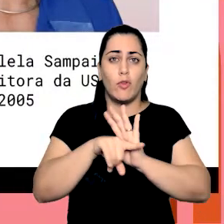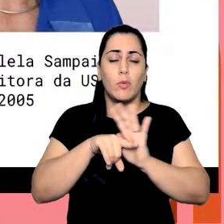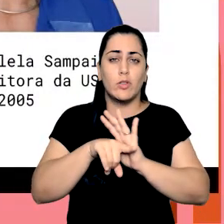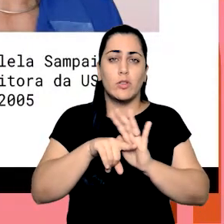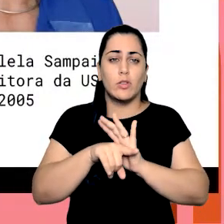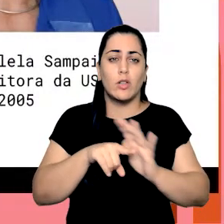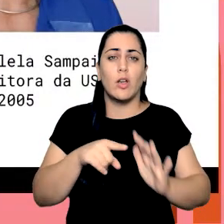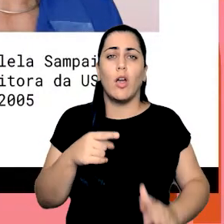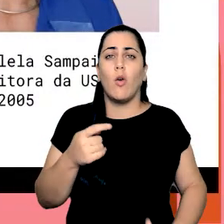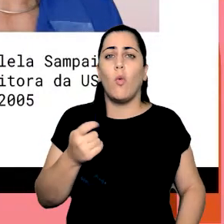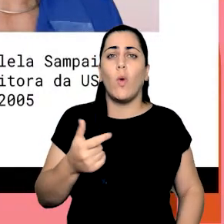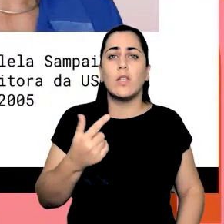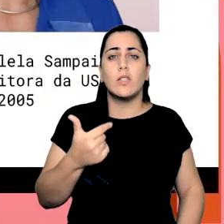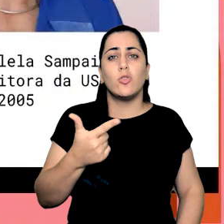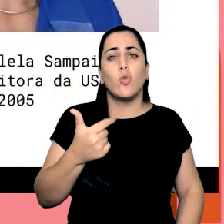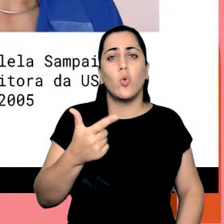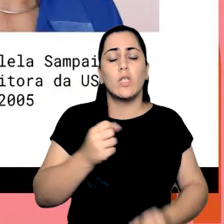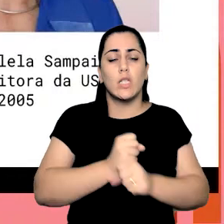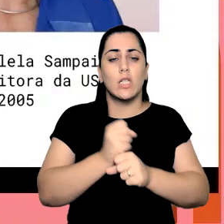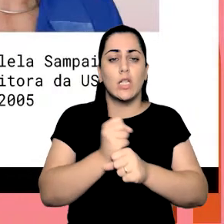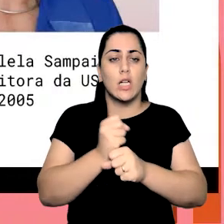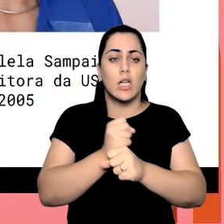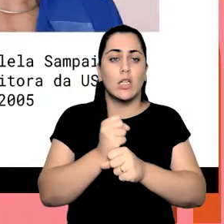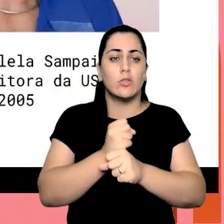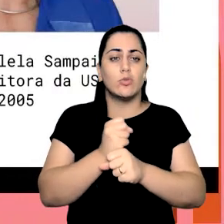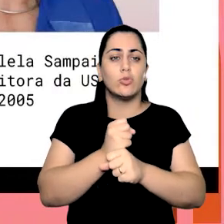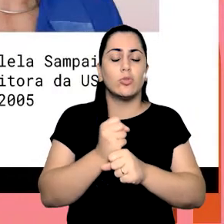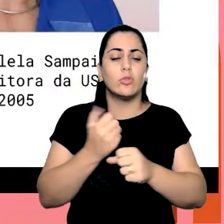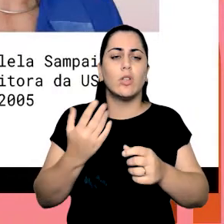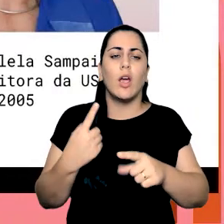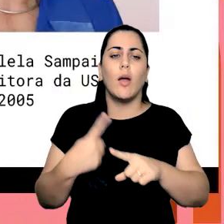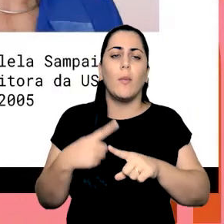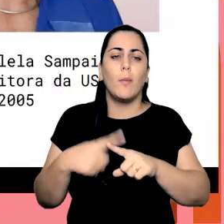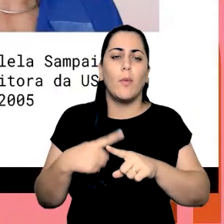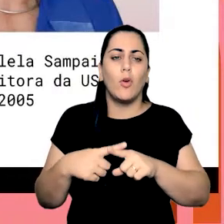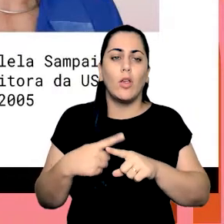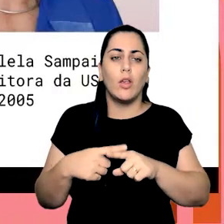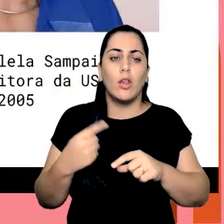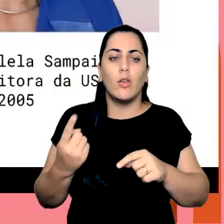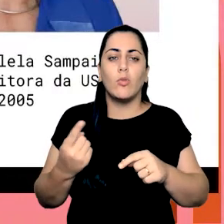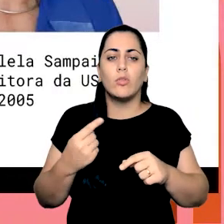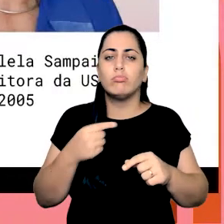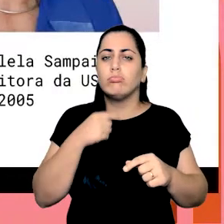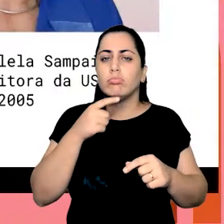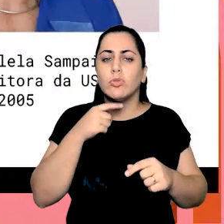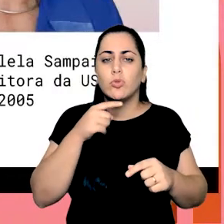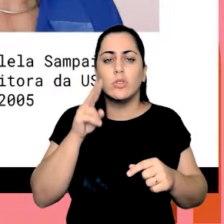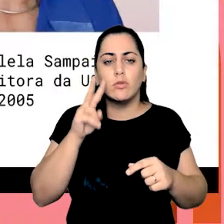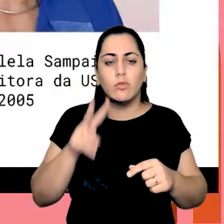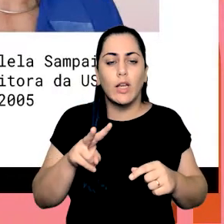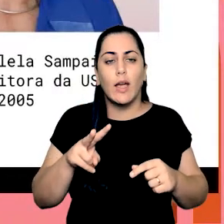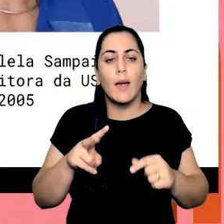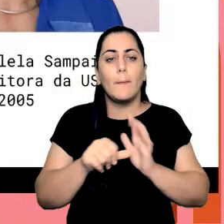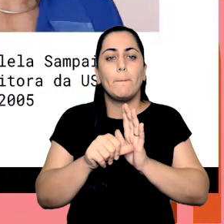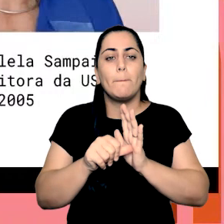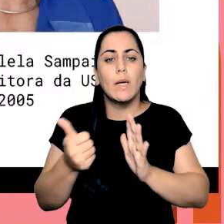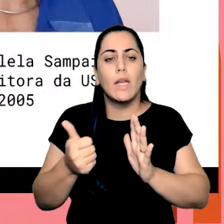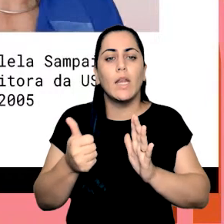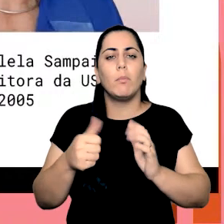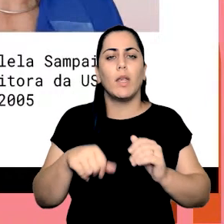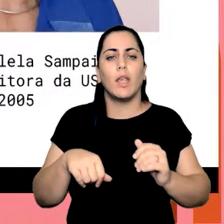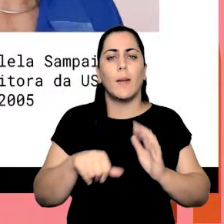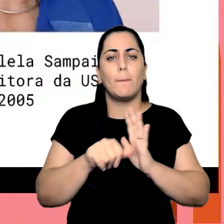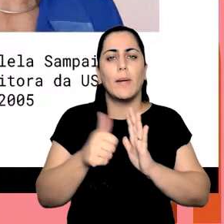quase 12 anos e eu queria saber por que que a gente ainda, eu estou ouvindo a primeira A, a primeira